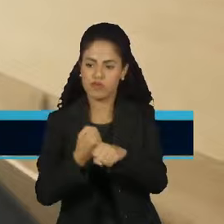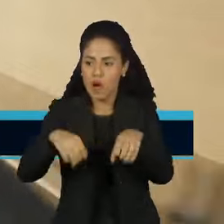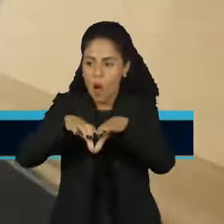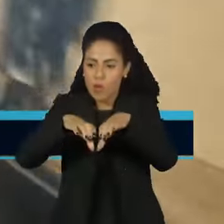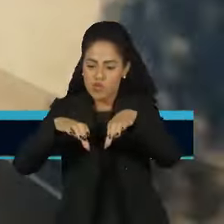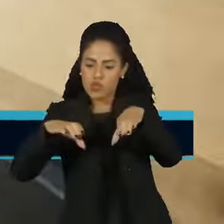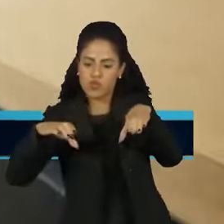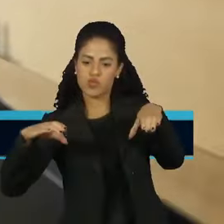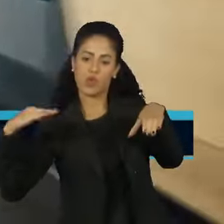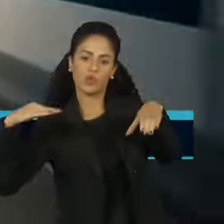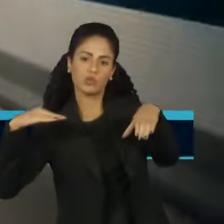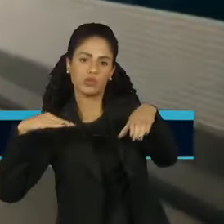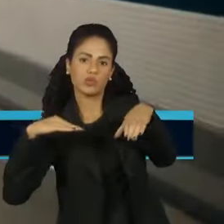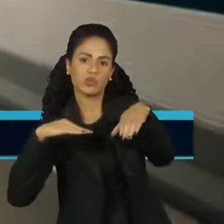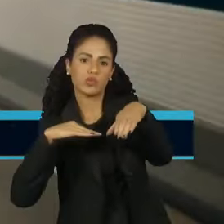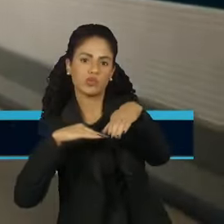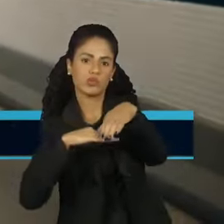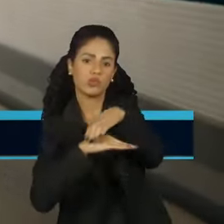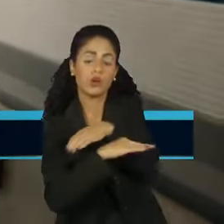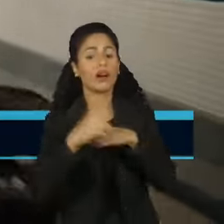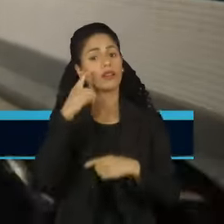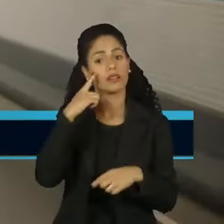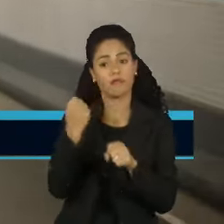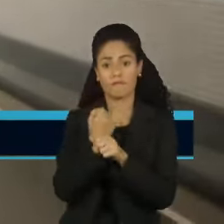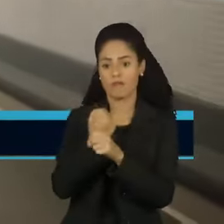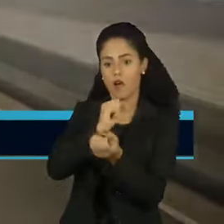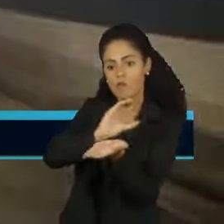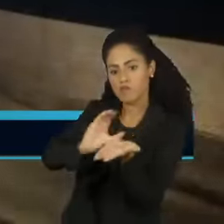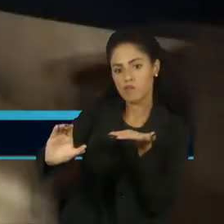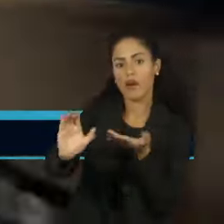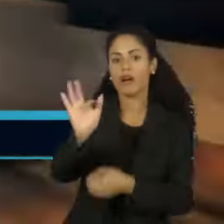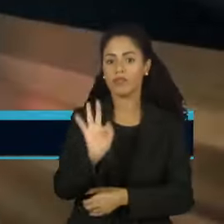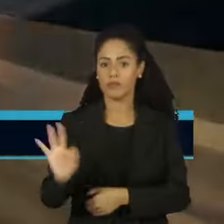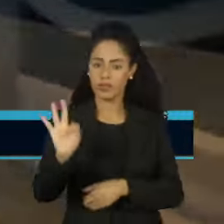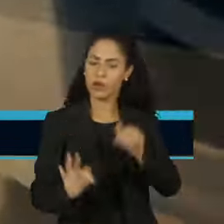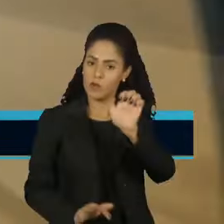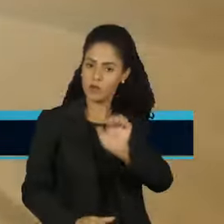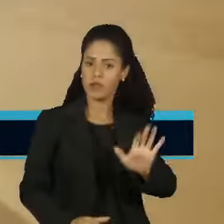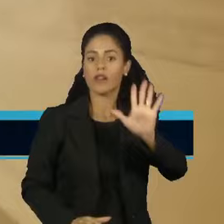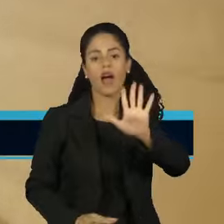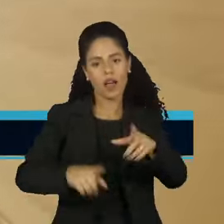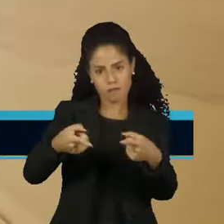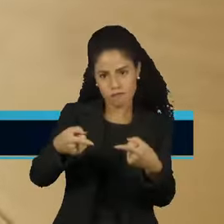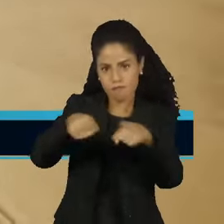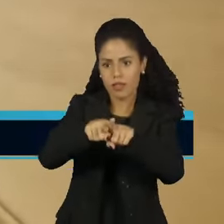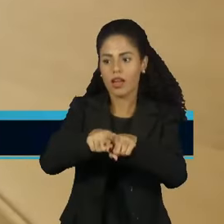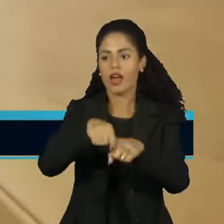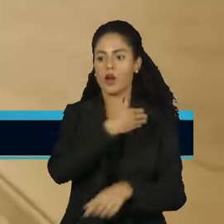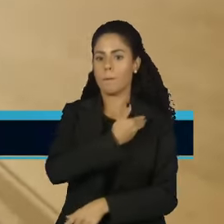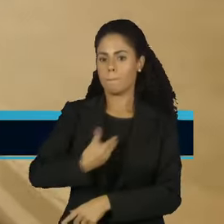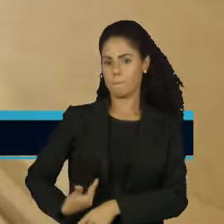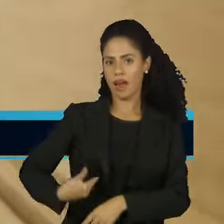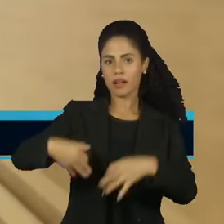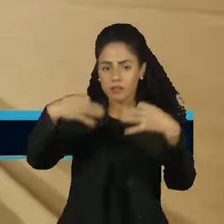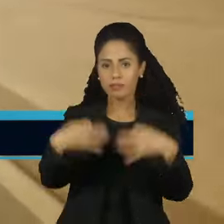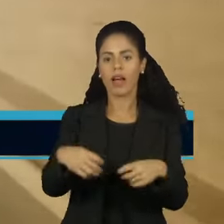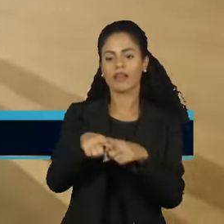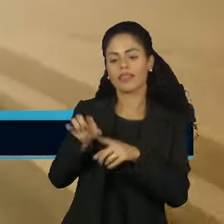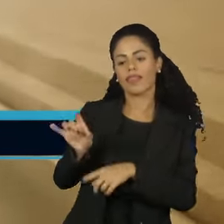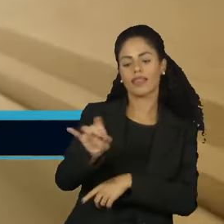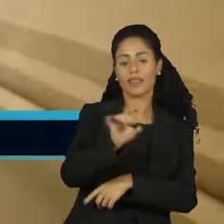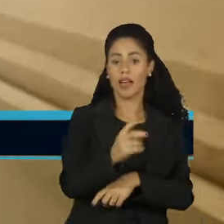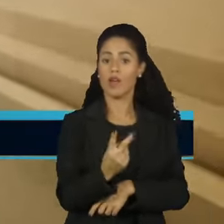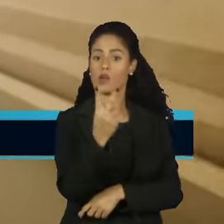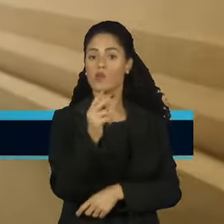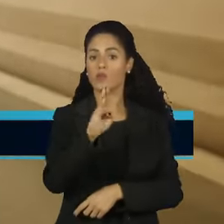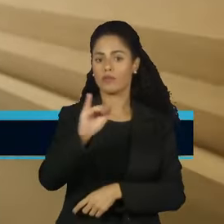Programa de Aceleração do Crescimento. E será custeada pela União e pelo Estado de São Paulo, numa parceria público-privada. Cada um irá desembolsar